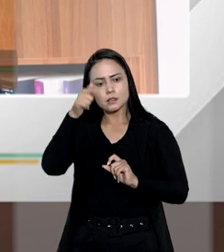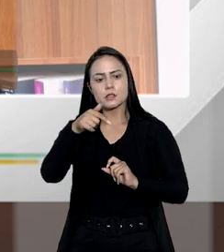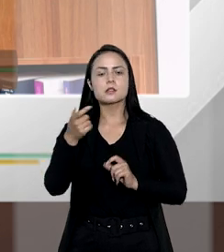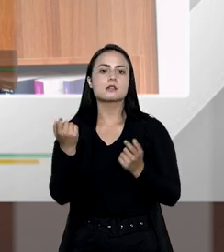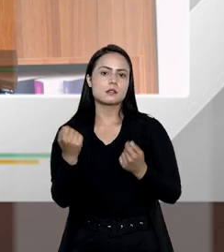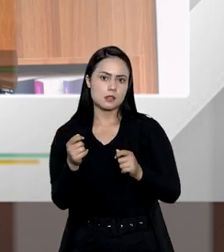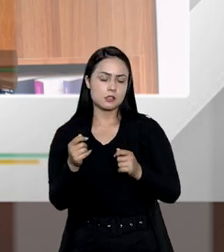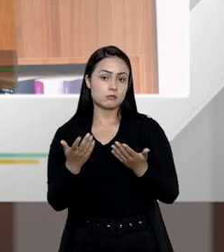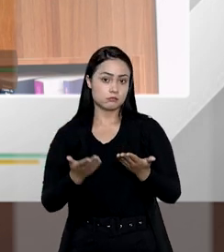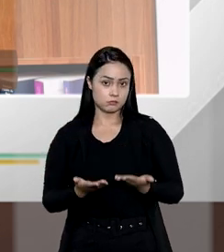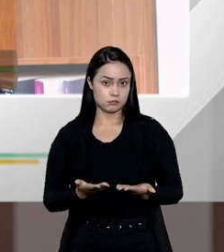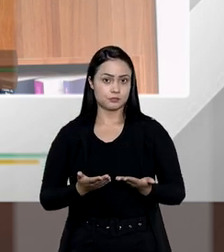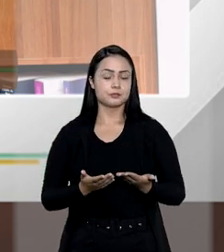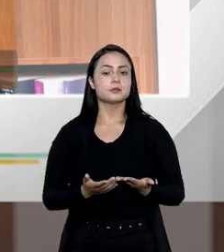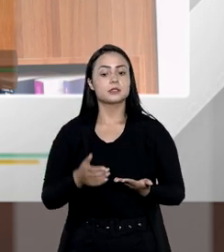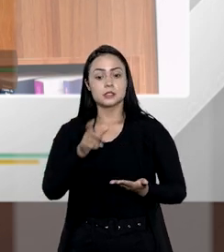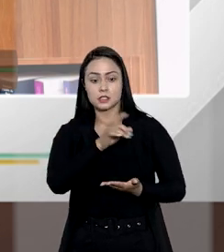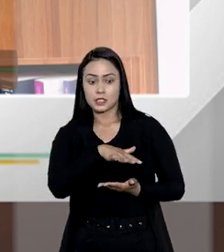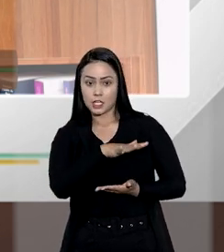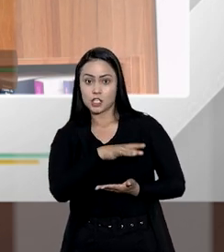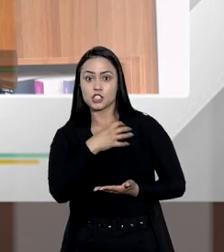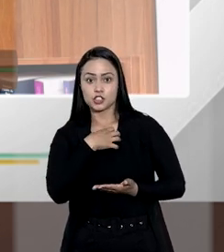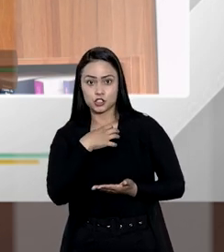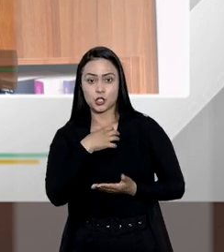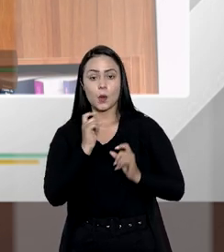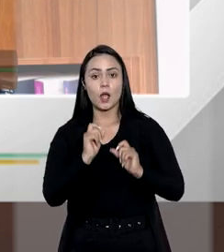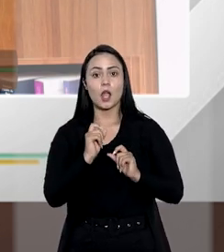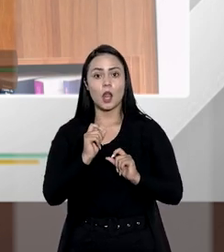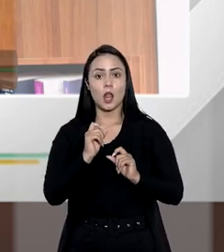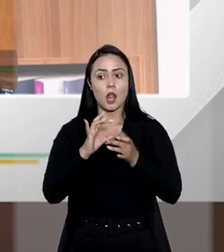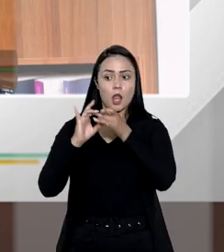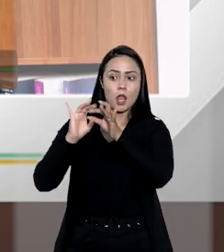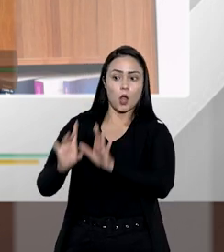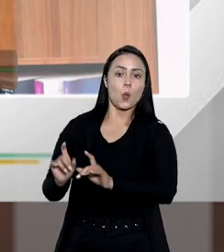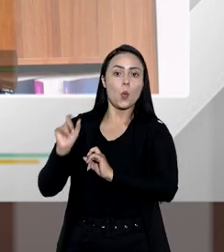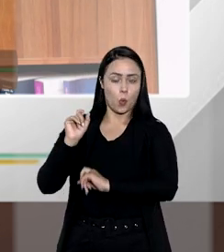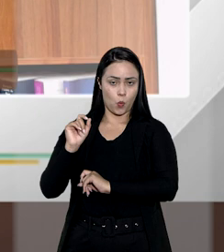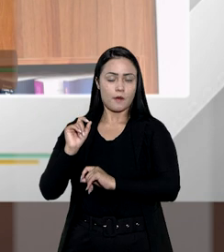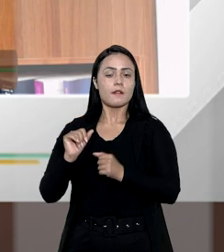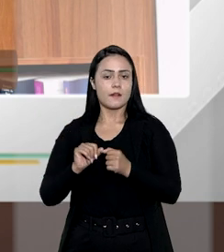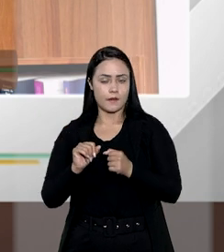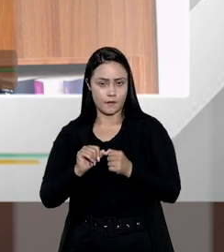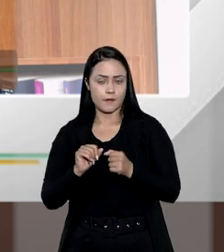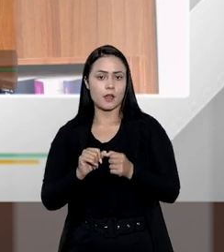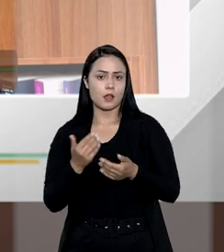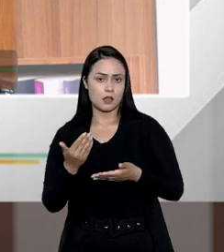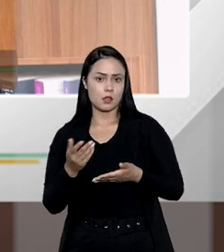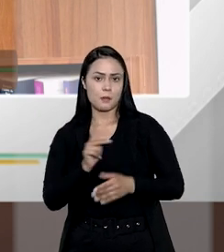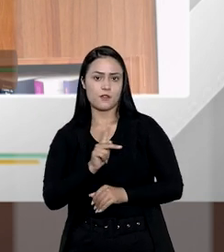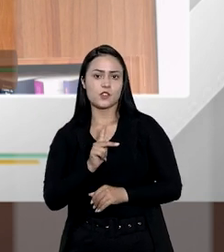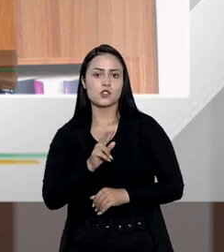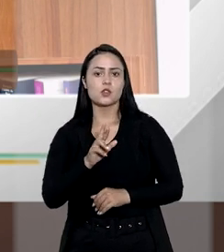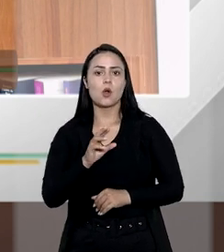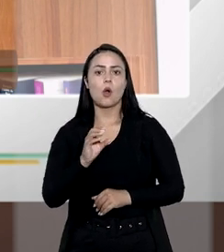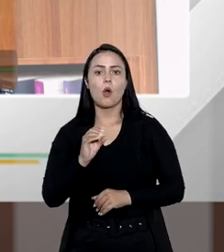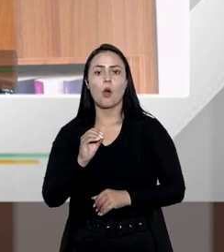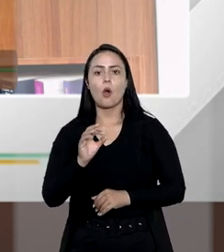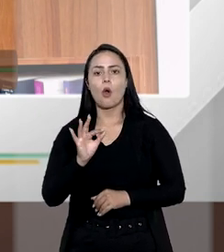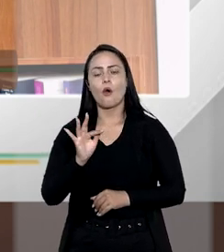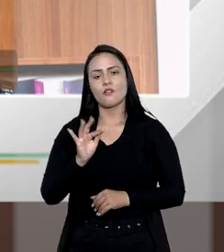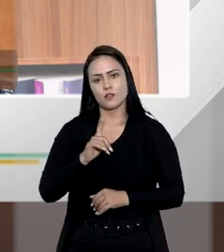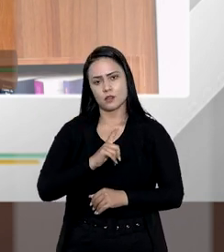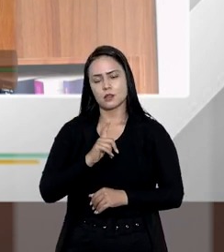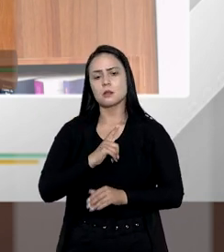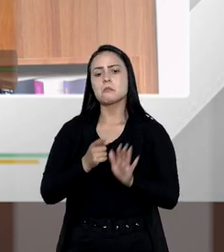dessa demanda. E aí, desta forma, esta renúncia que vai ser feita, como o professor Rolf muito bem apontou,